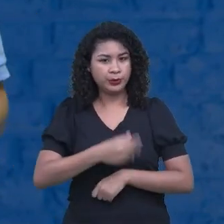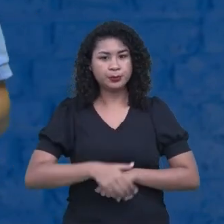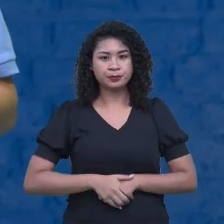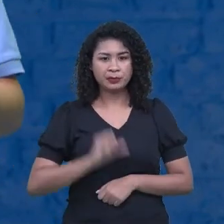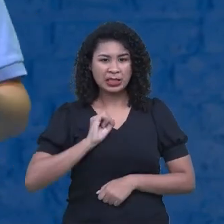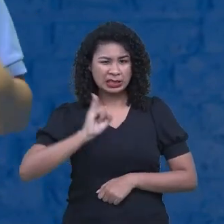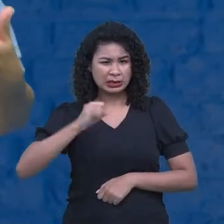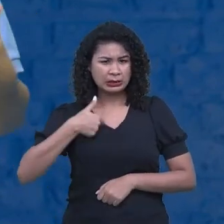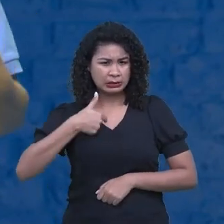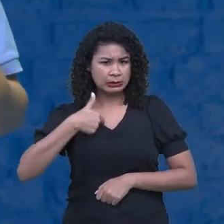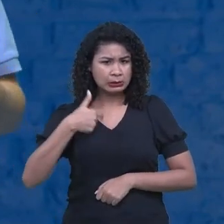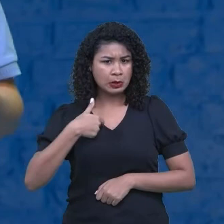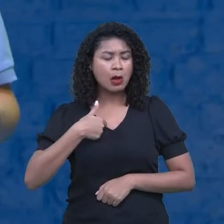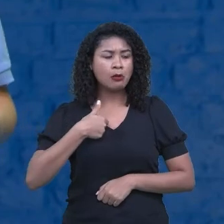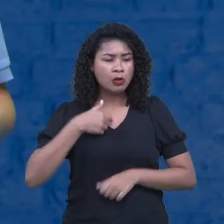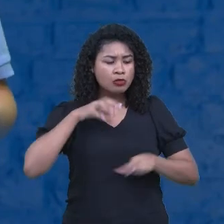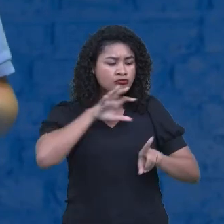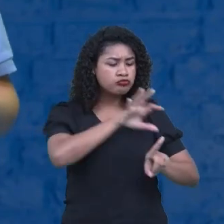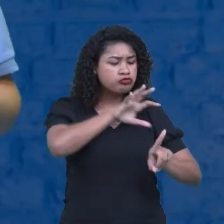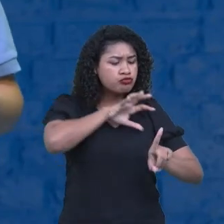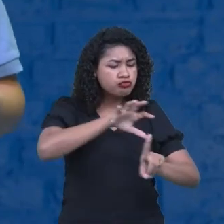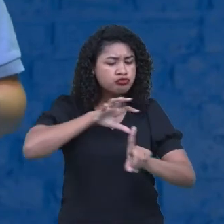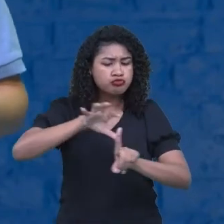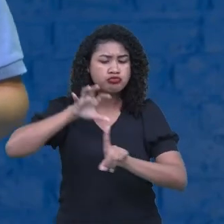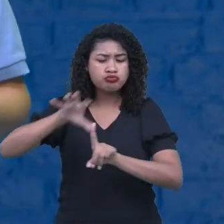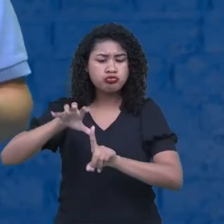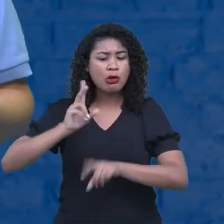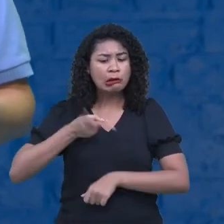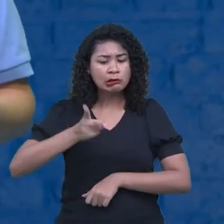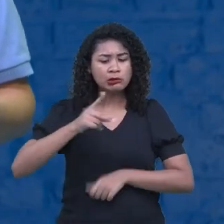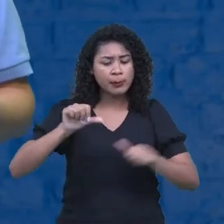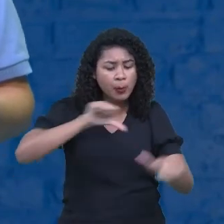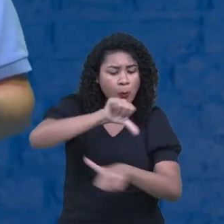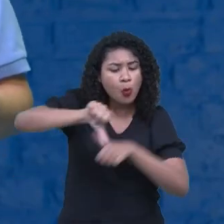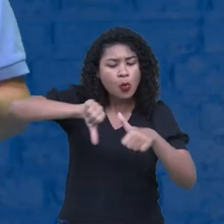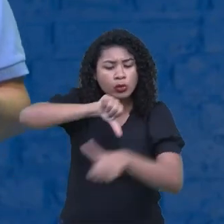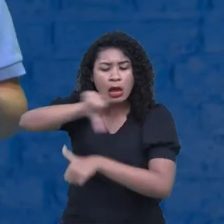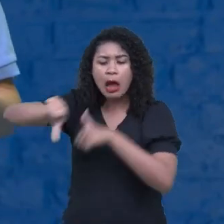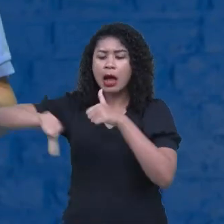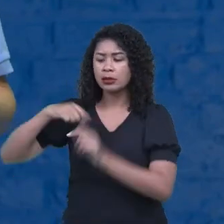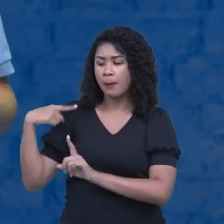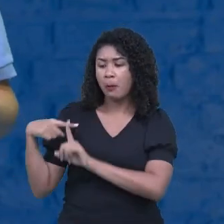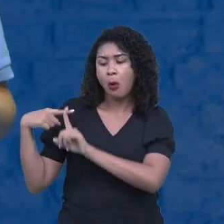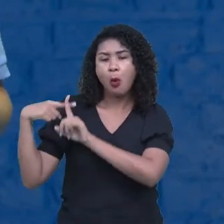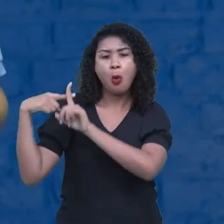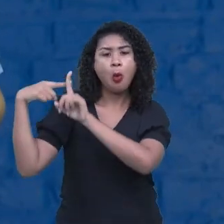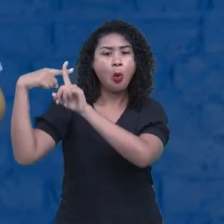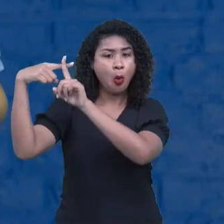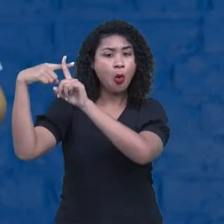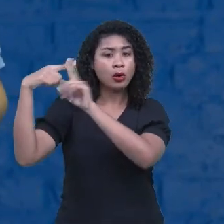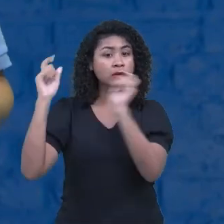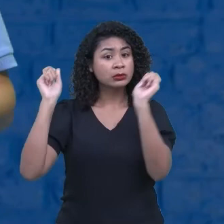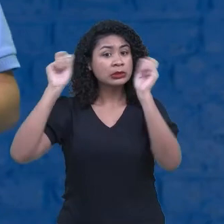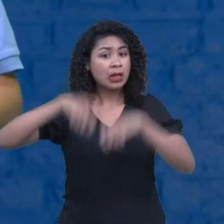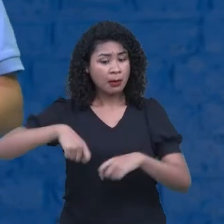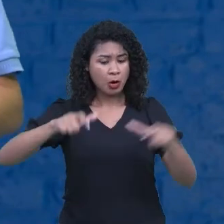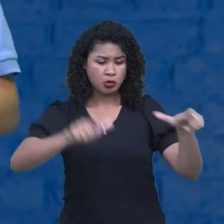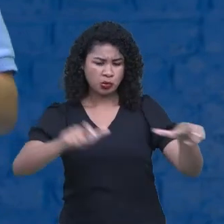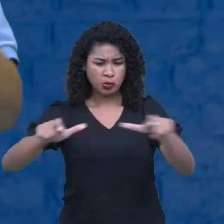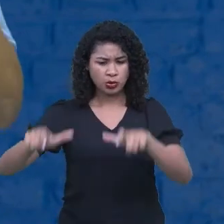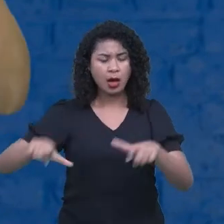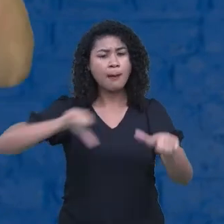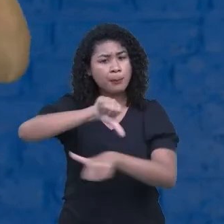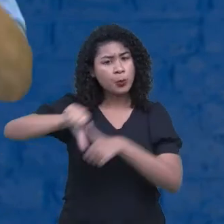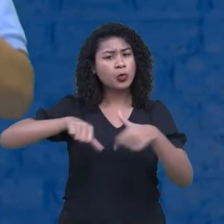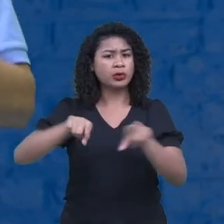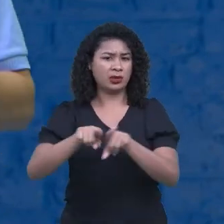energia expositiva, mudança, o meu ambiente também vai mudar. Porque às vezes as pessoas ficam até meio receiosas de se